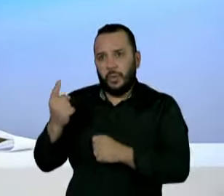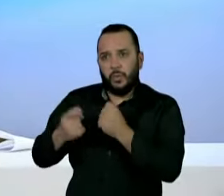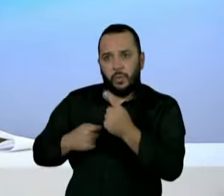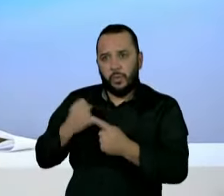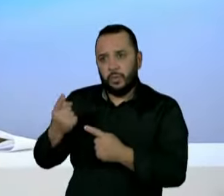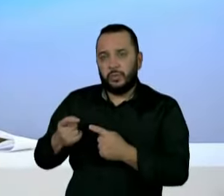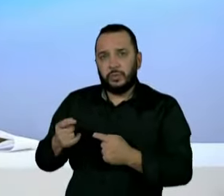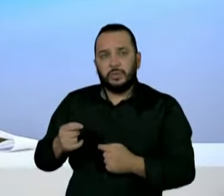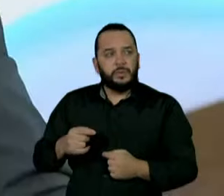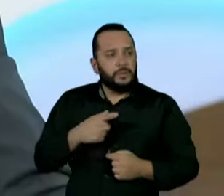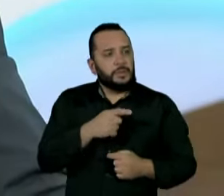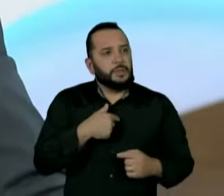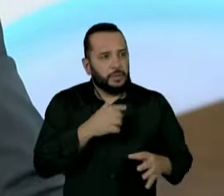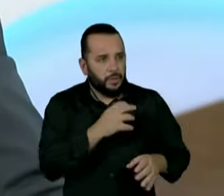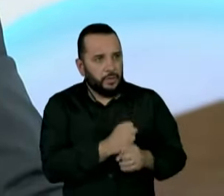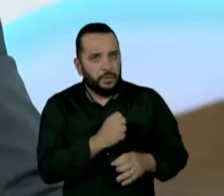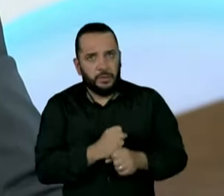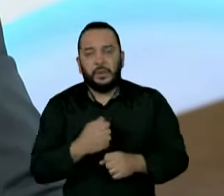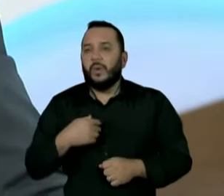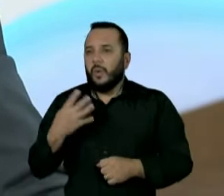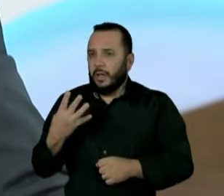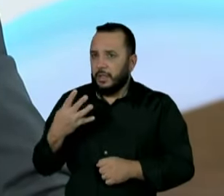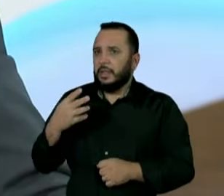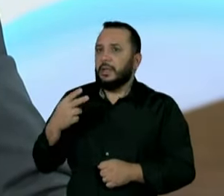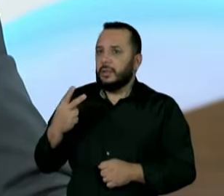o efeito disso? 42 bilhões de reais.